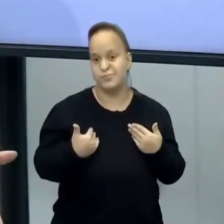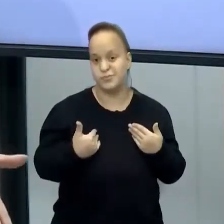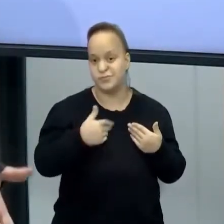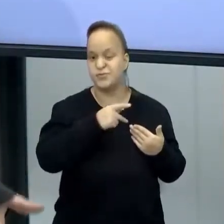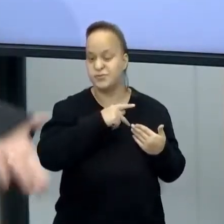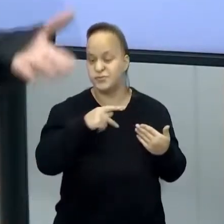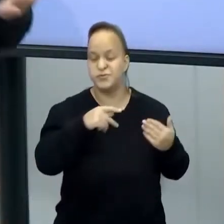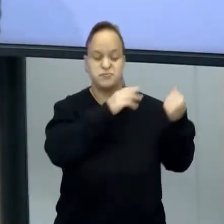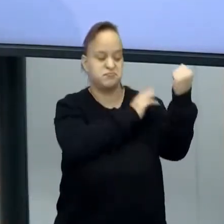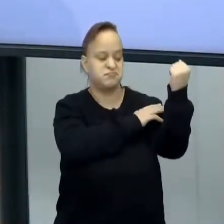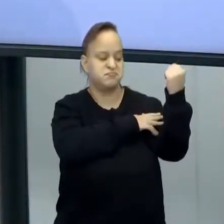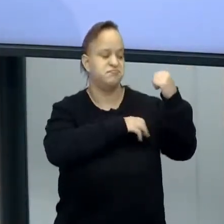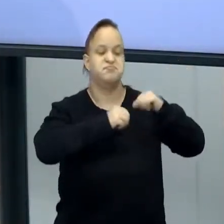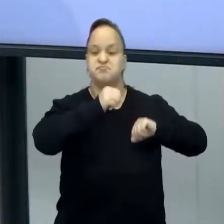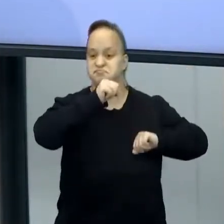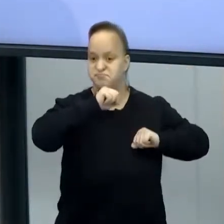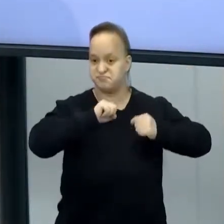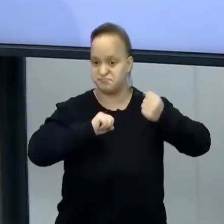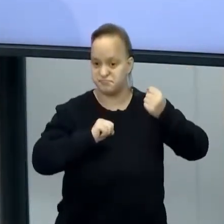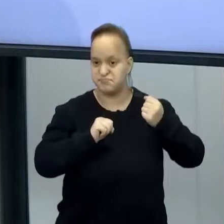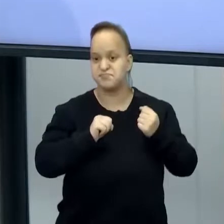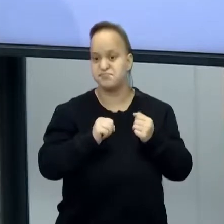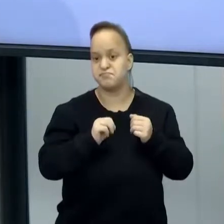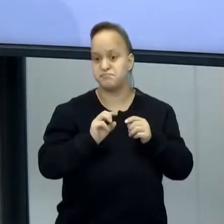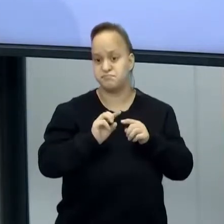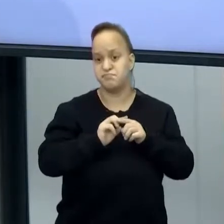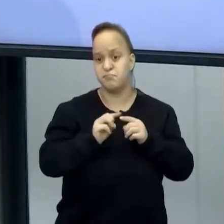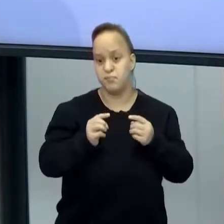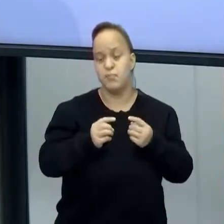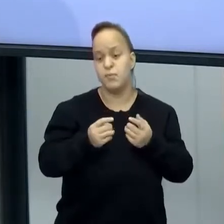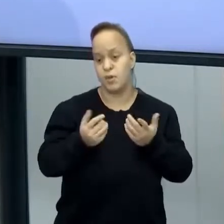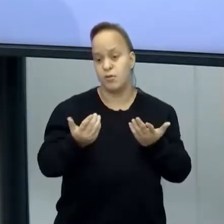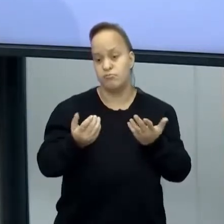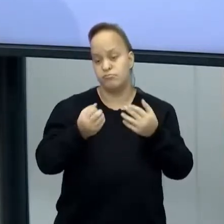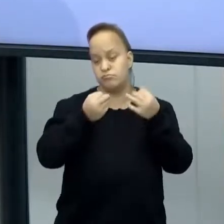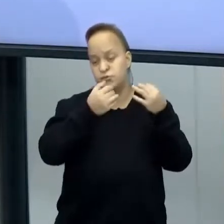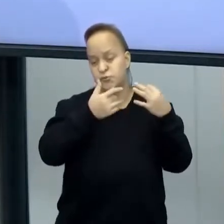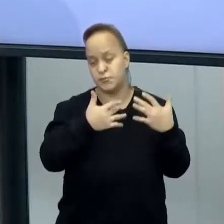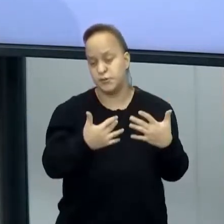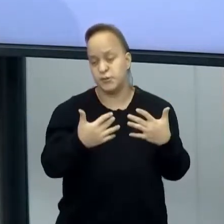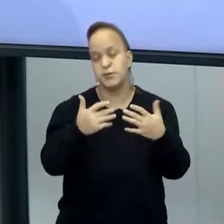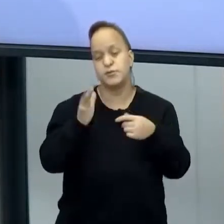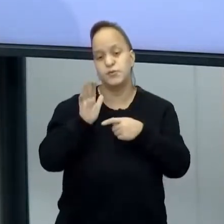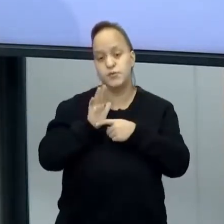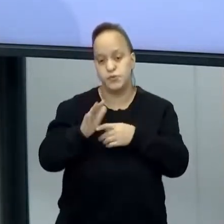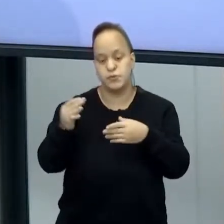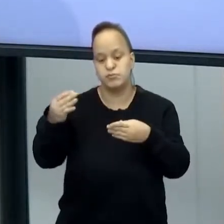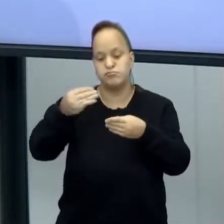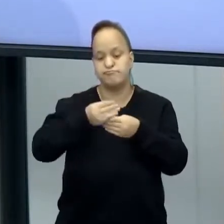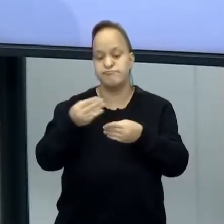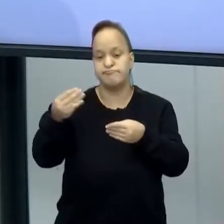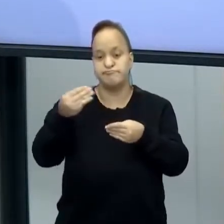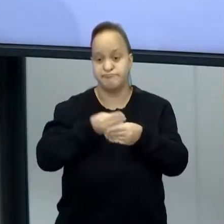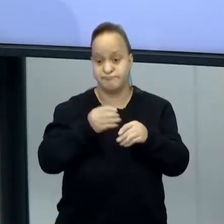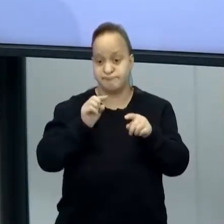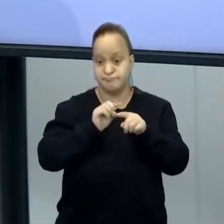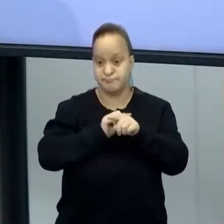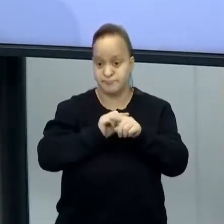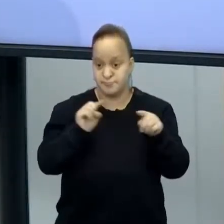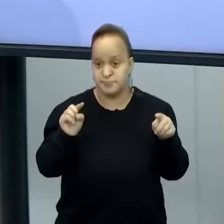designer. Mas, a gente está aqui ministrando, ajudando, contribuindo pra que vocês